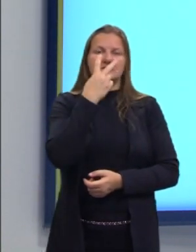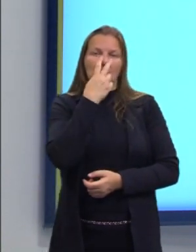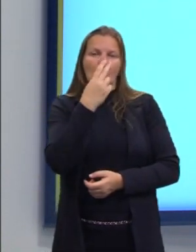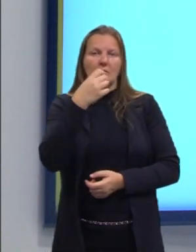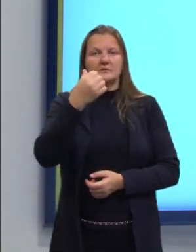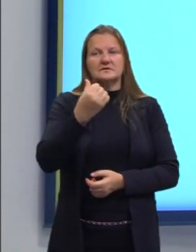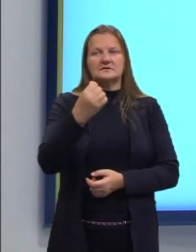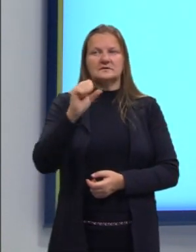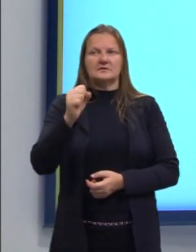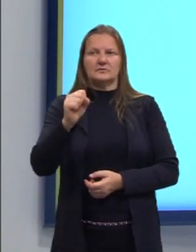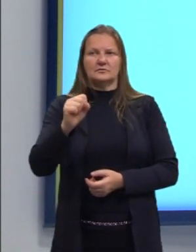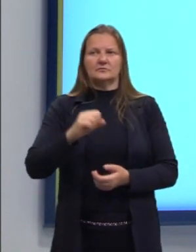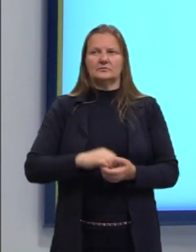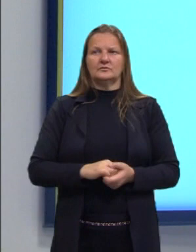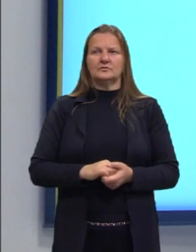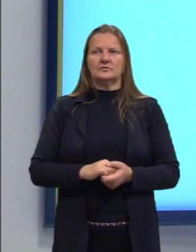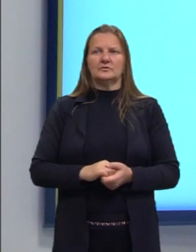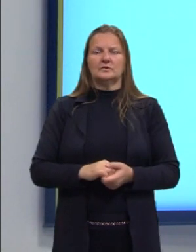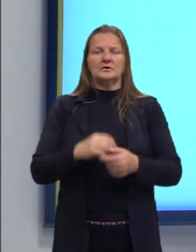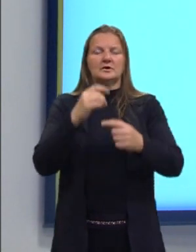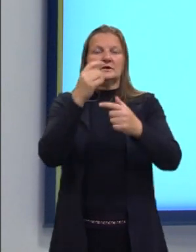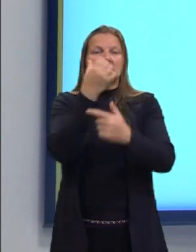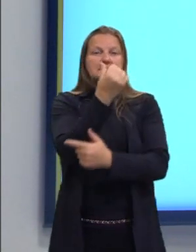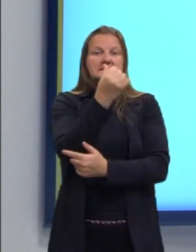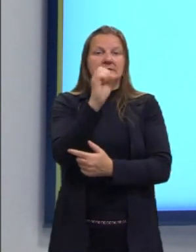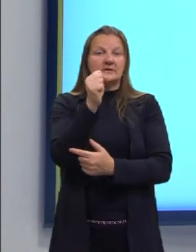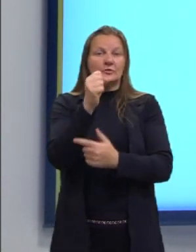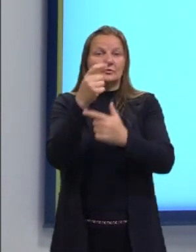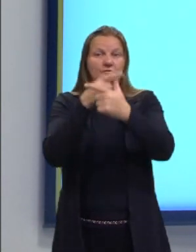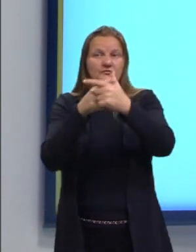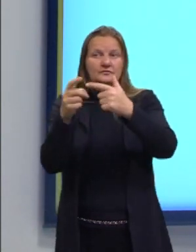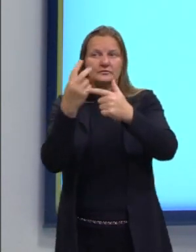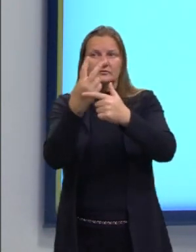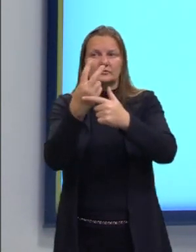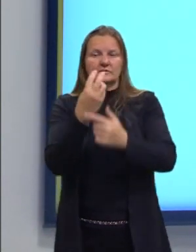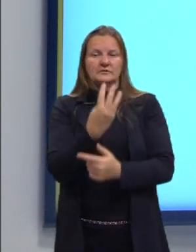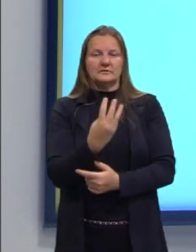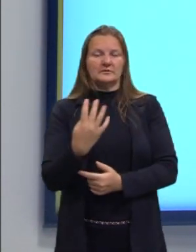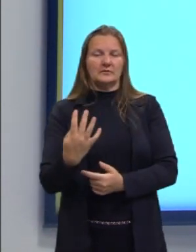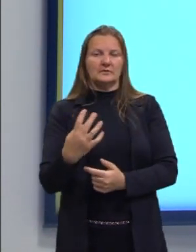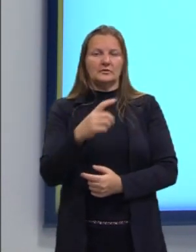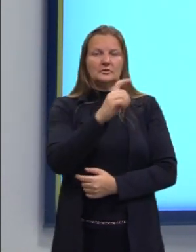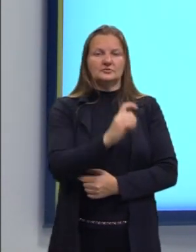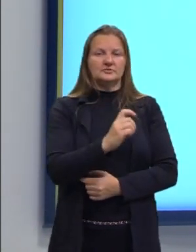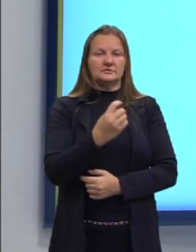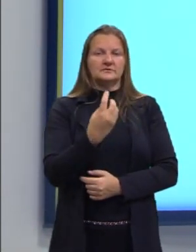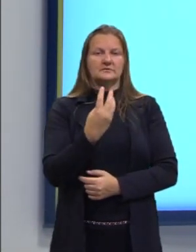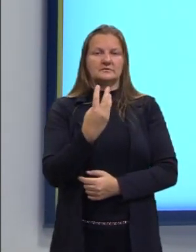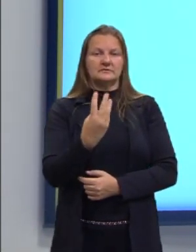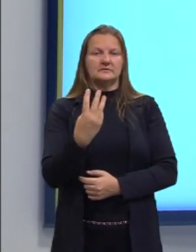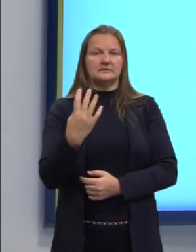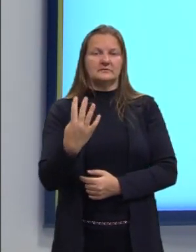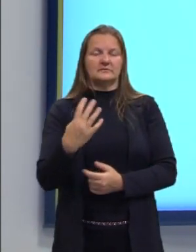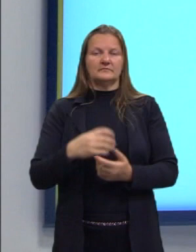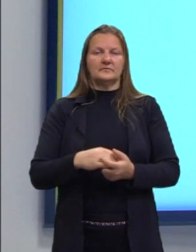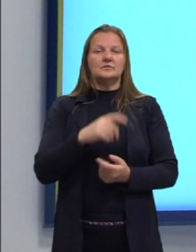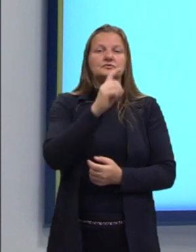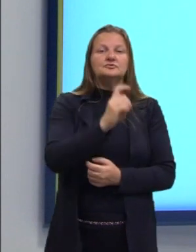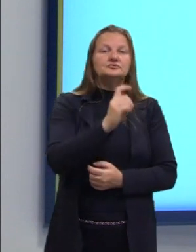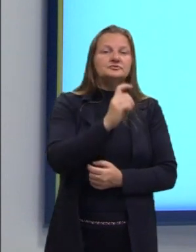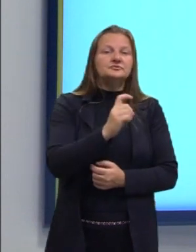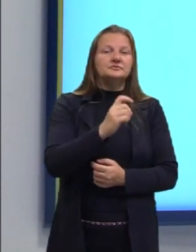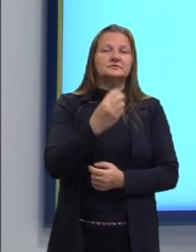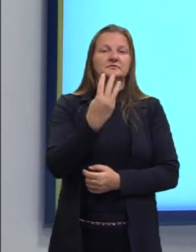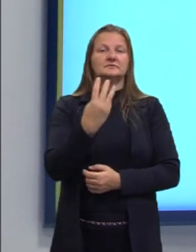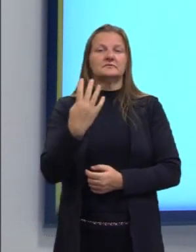68. Dividindo por 2, o X é igual a 34. Lembrando, o X era